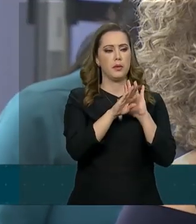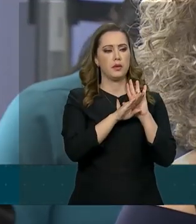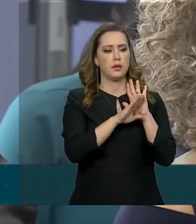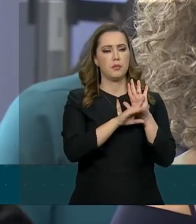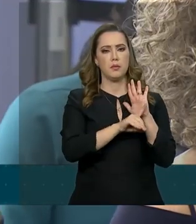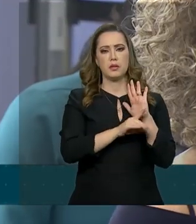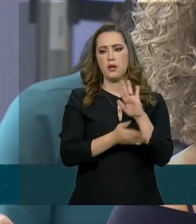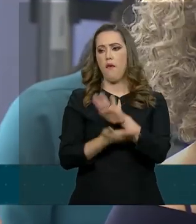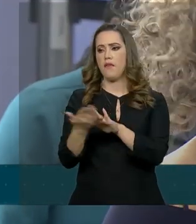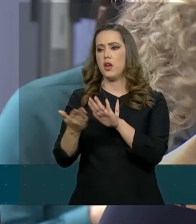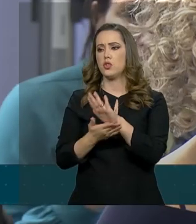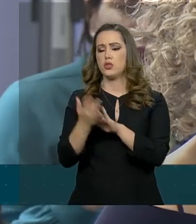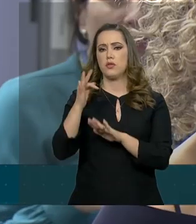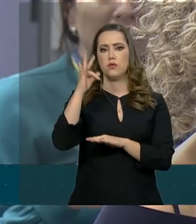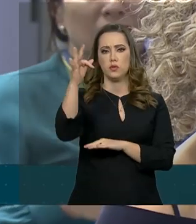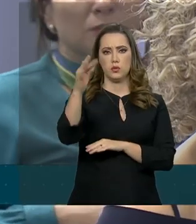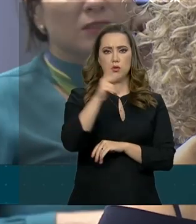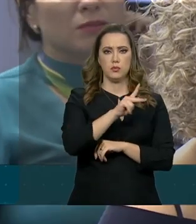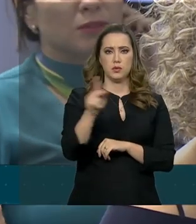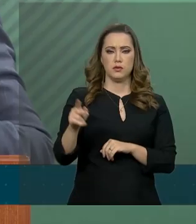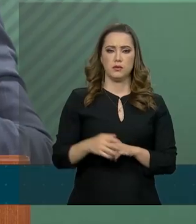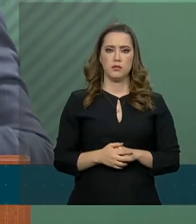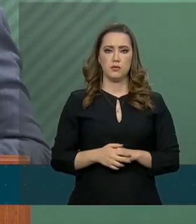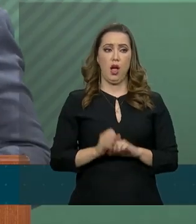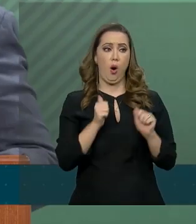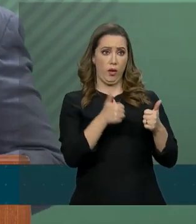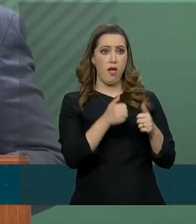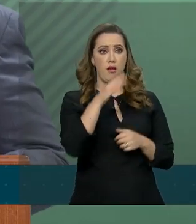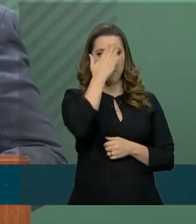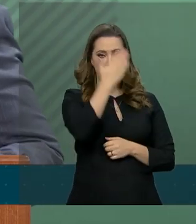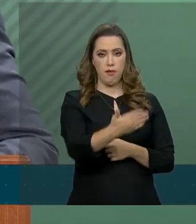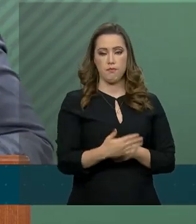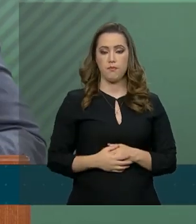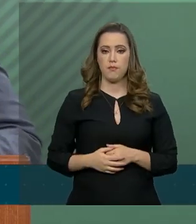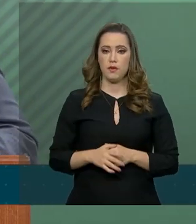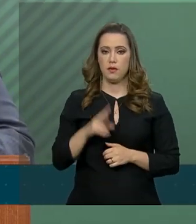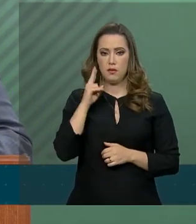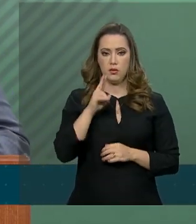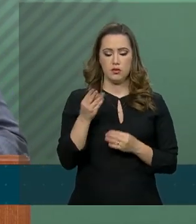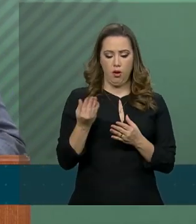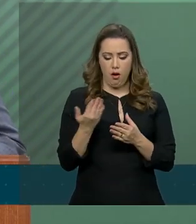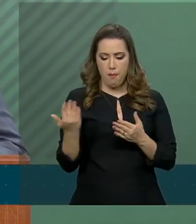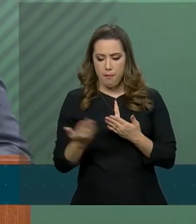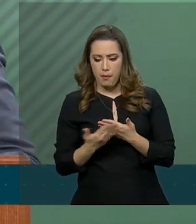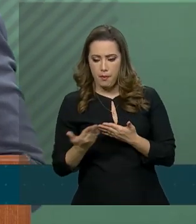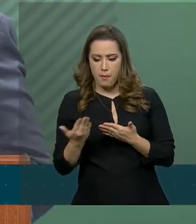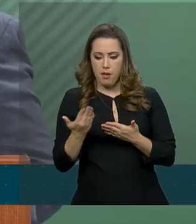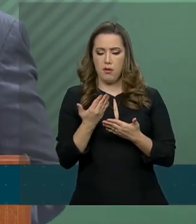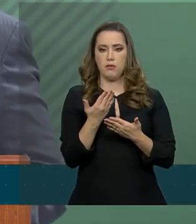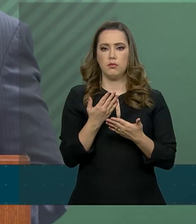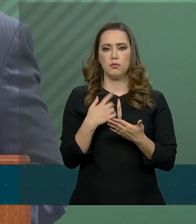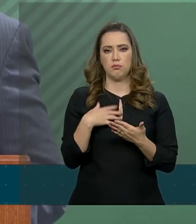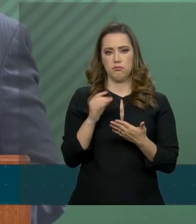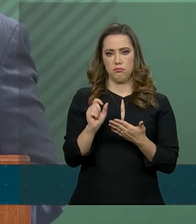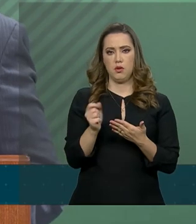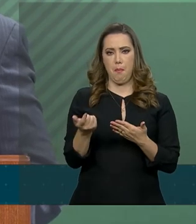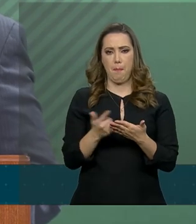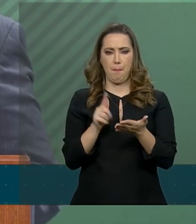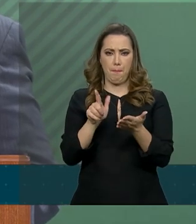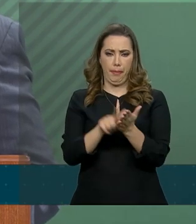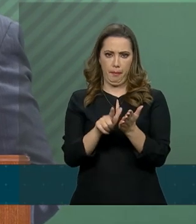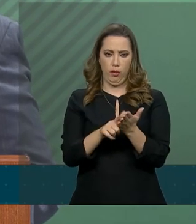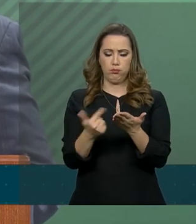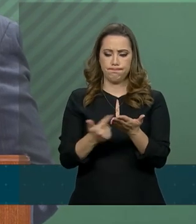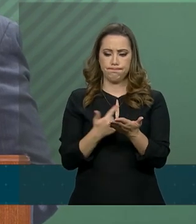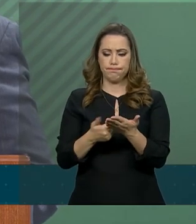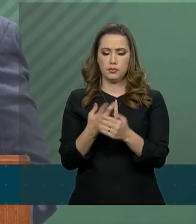próximas viagens do presidente. Muito bem. Obrigado. nós temos, deixa eu achar aqui a programação, mas nós temos